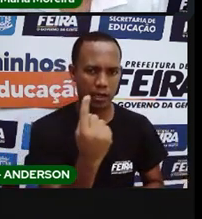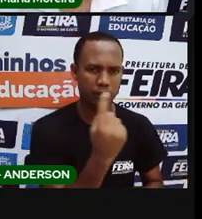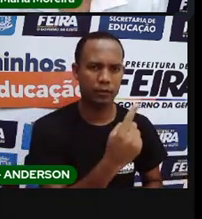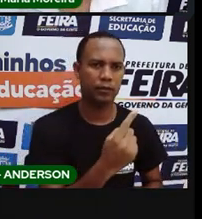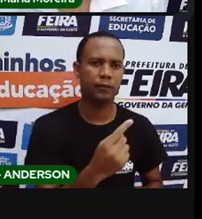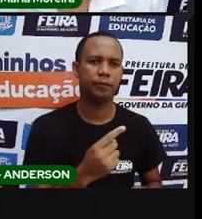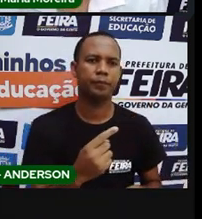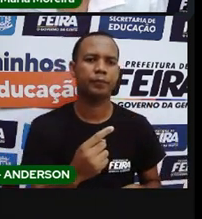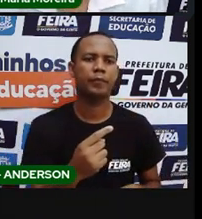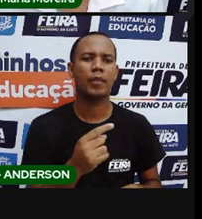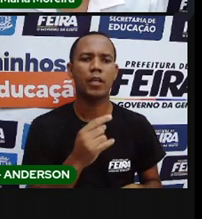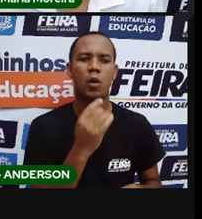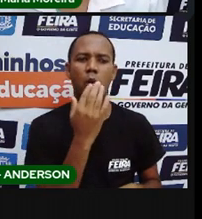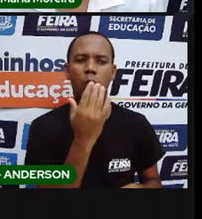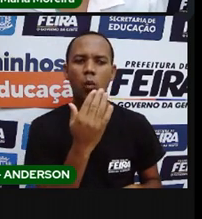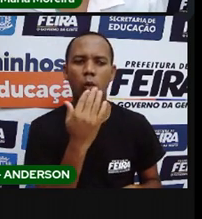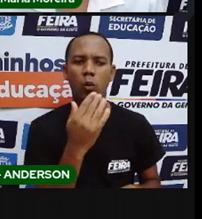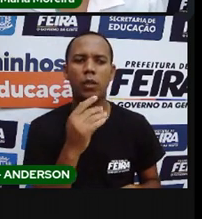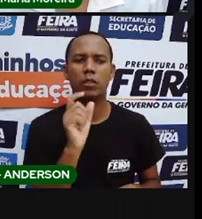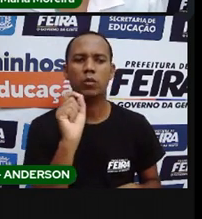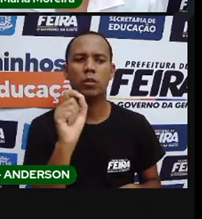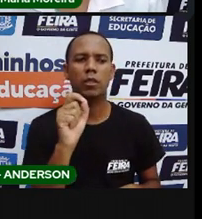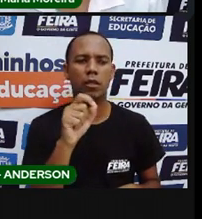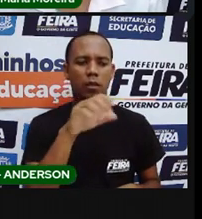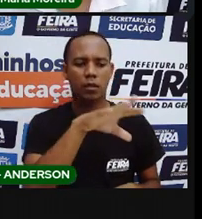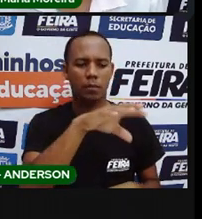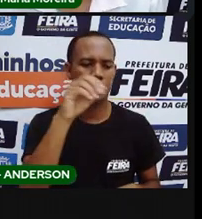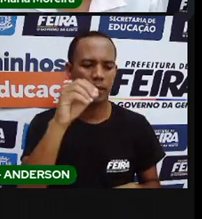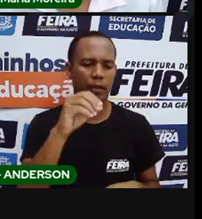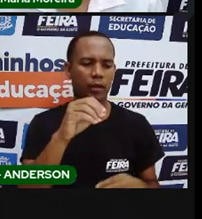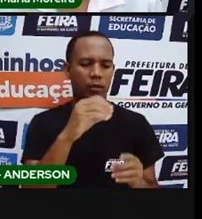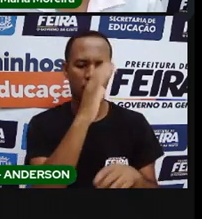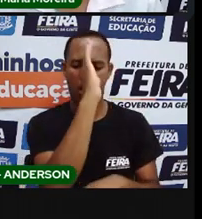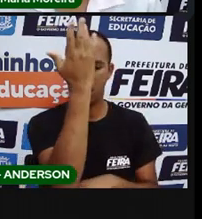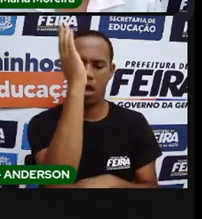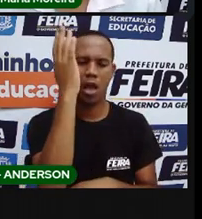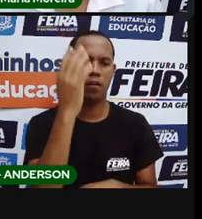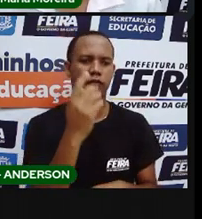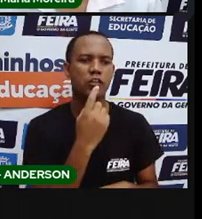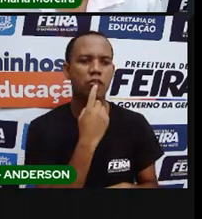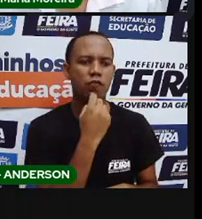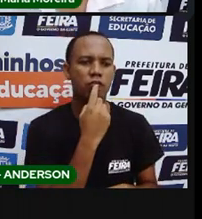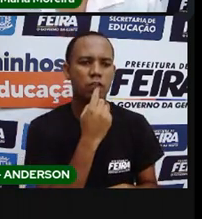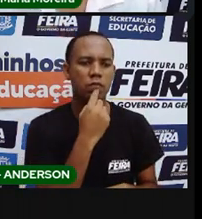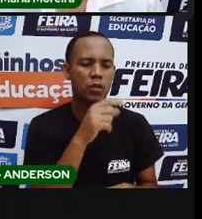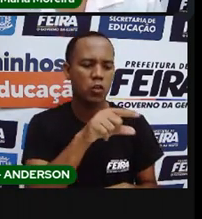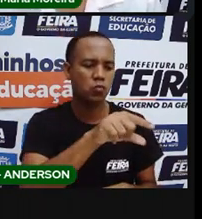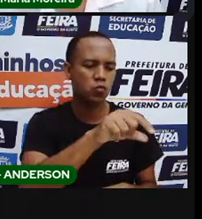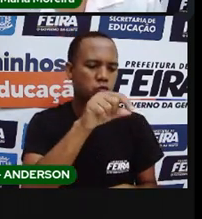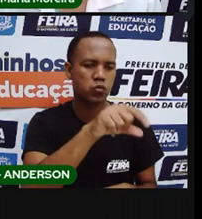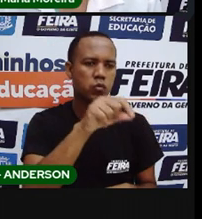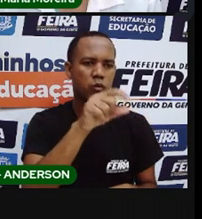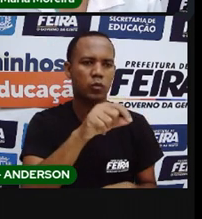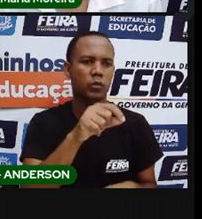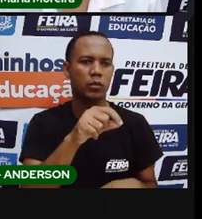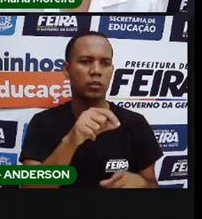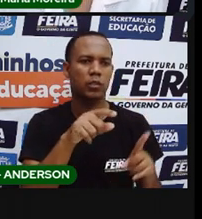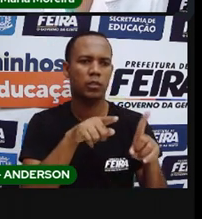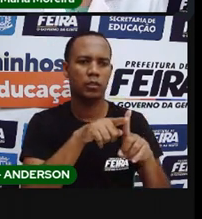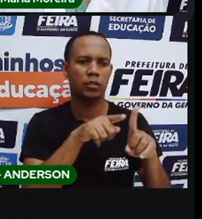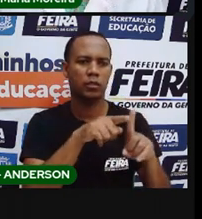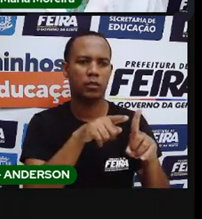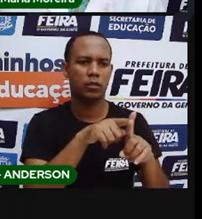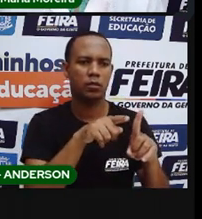As tinturas são diferentes elementos naturais, como o urucum, que é vermelho, e o gilipapo,